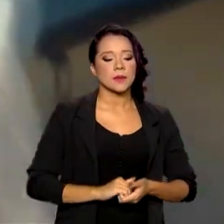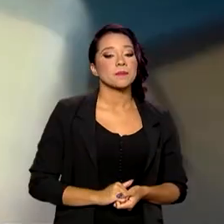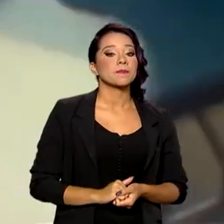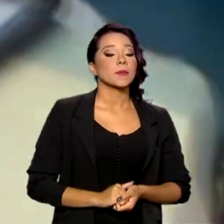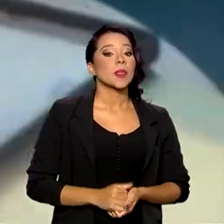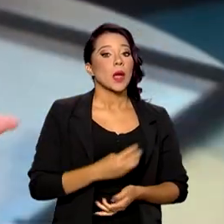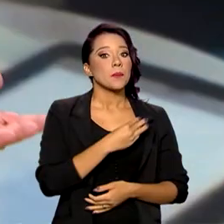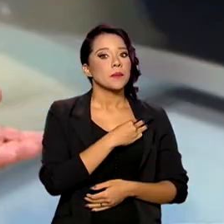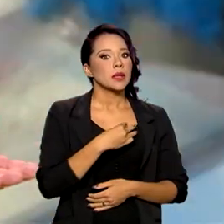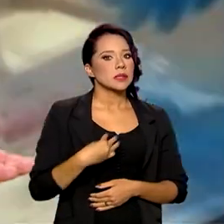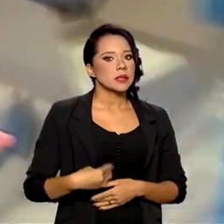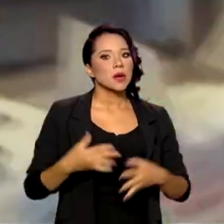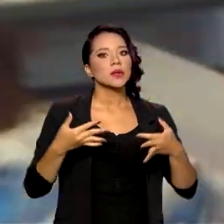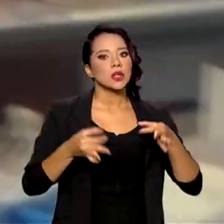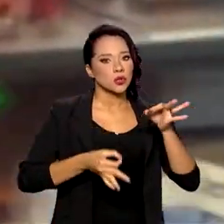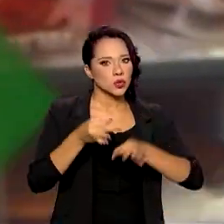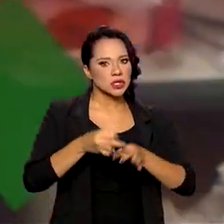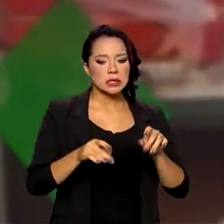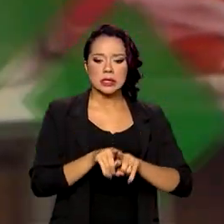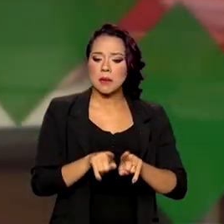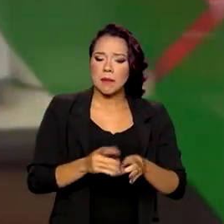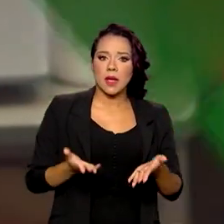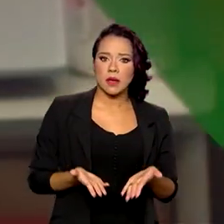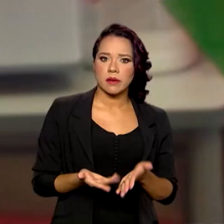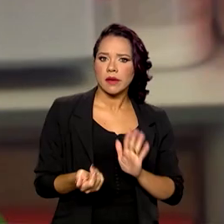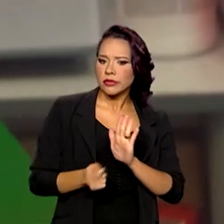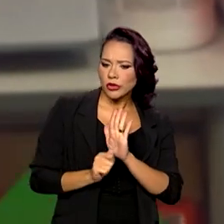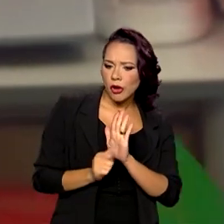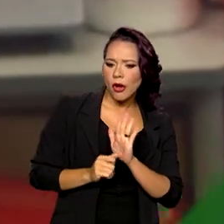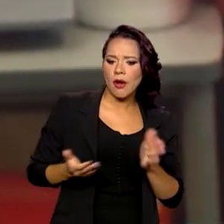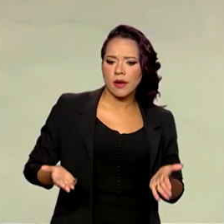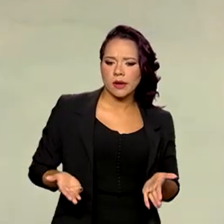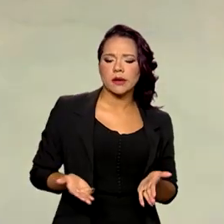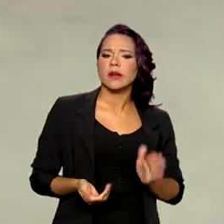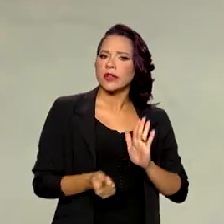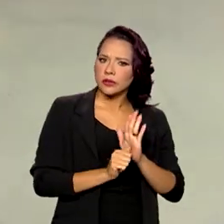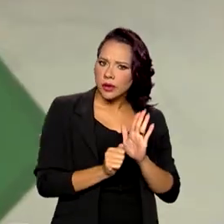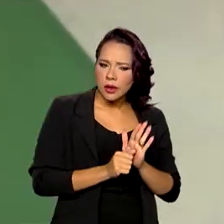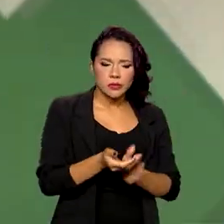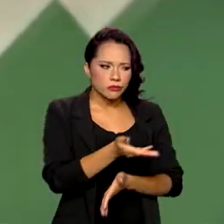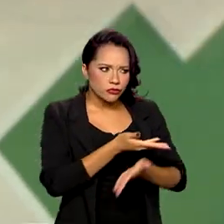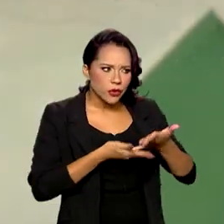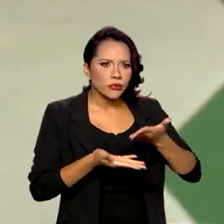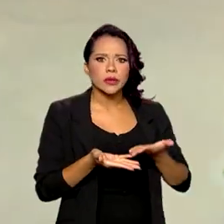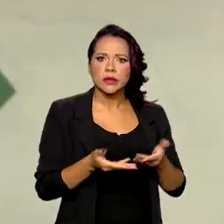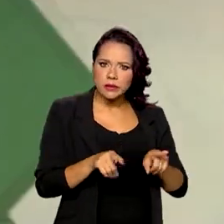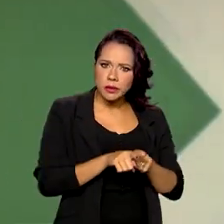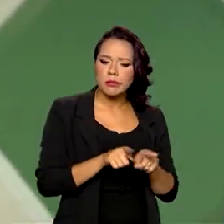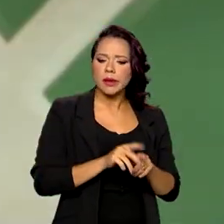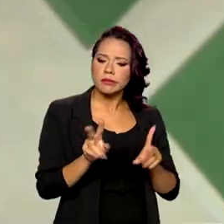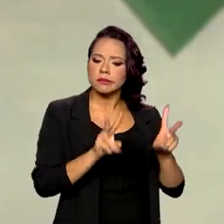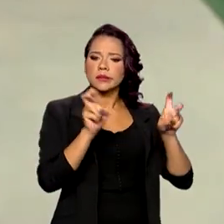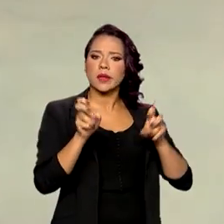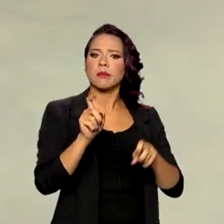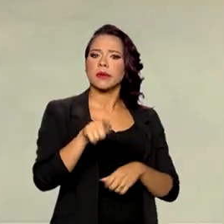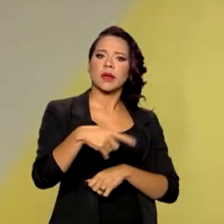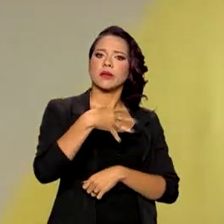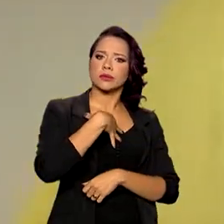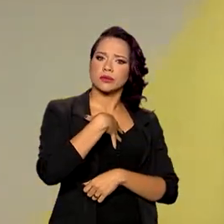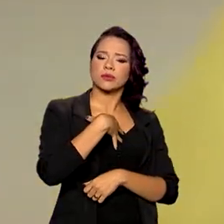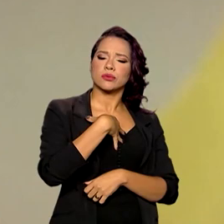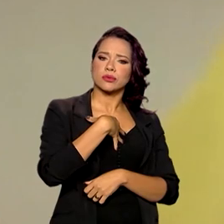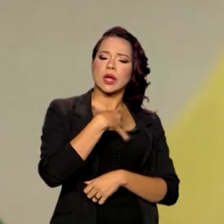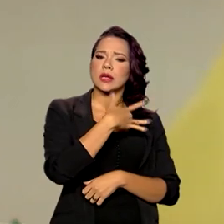O Ministério da Justiça também, a droga. Justiça e Segurança. A droga está envolvida em boa parte dessas questões relacionadas